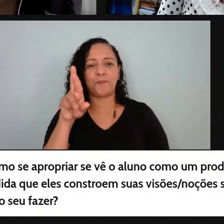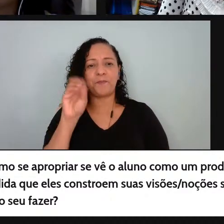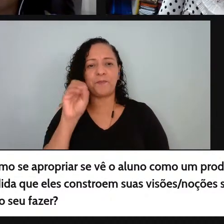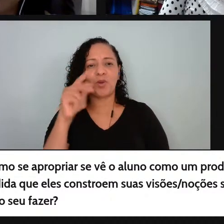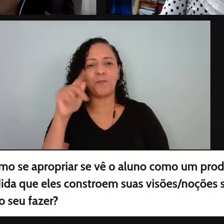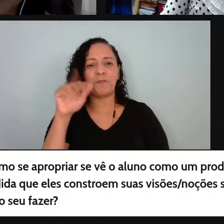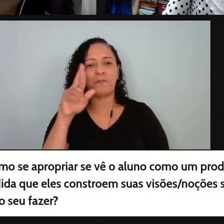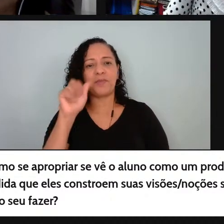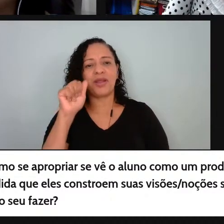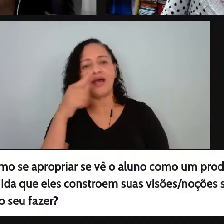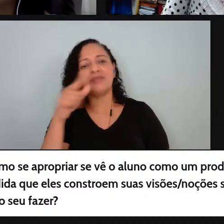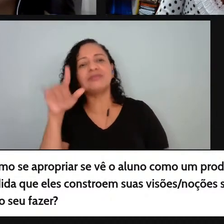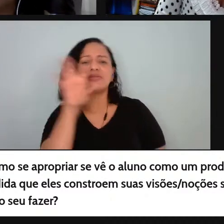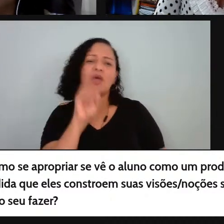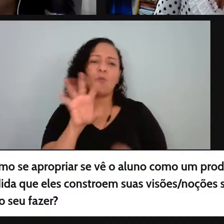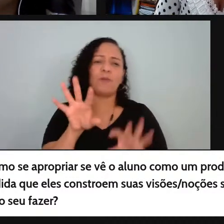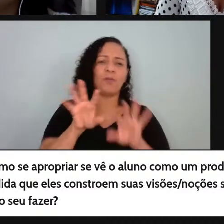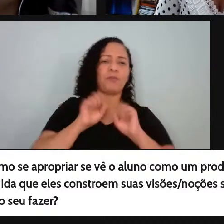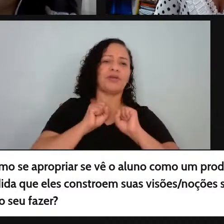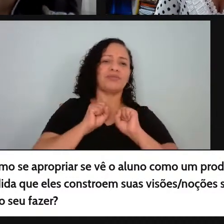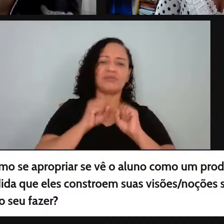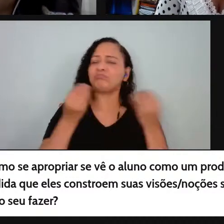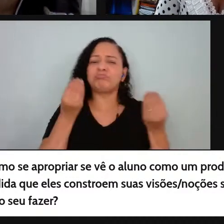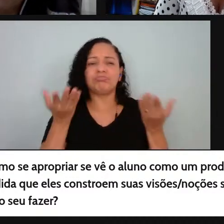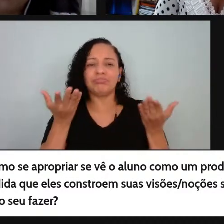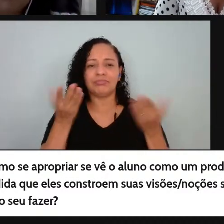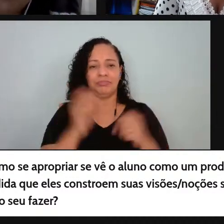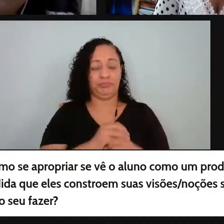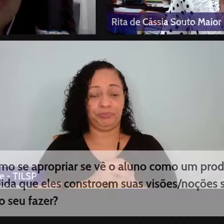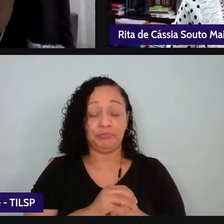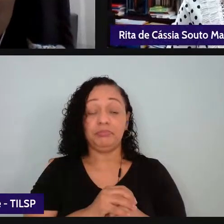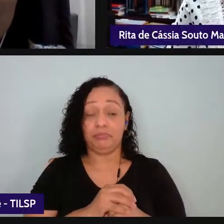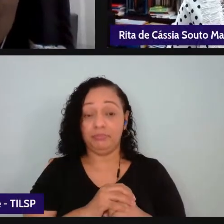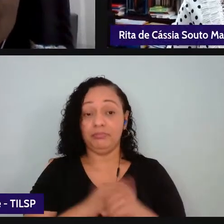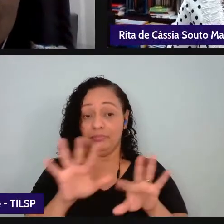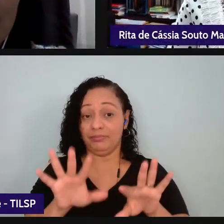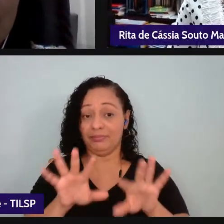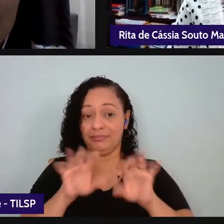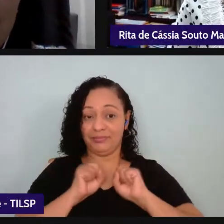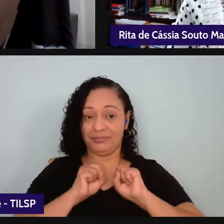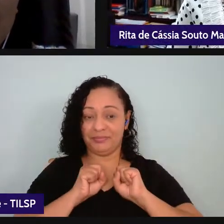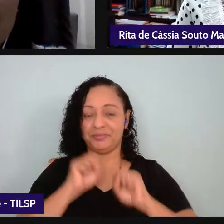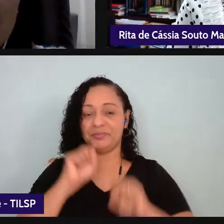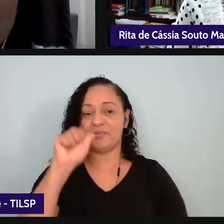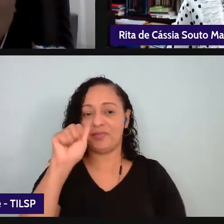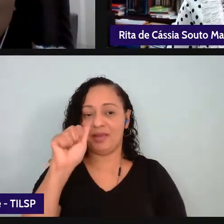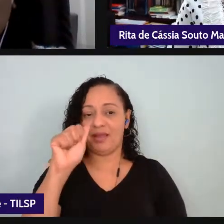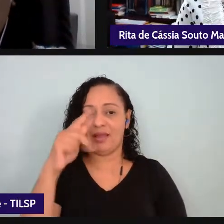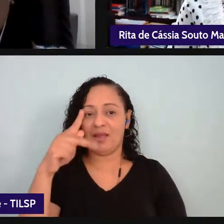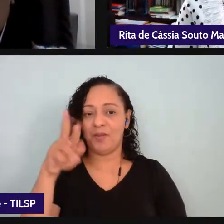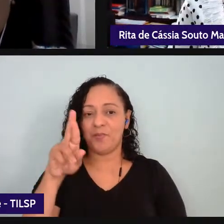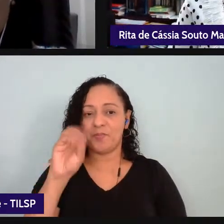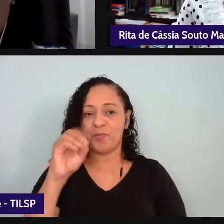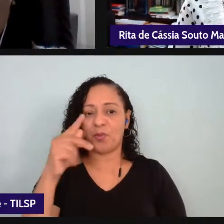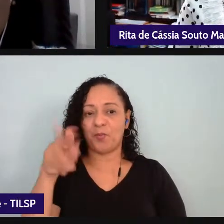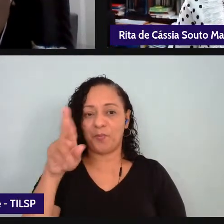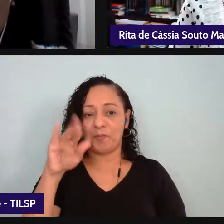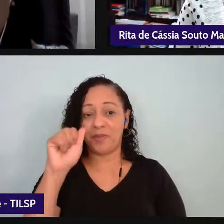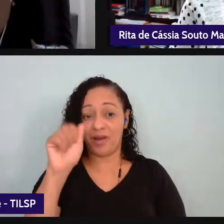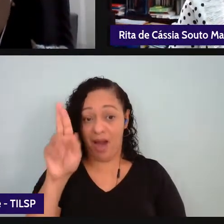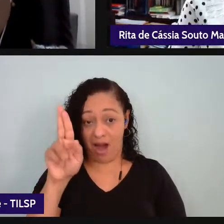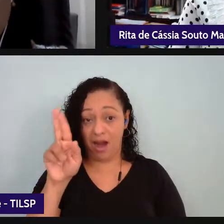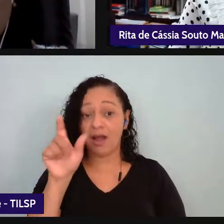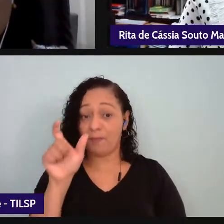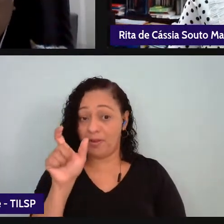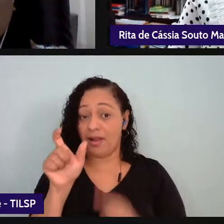apropriação Isso o apropriar a gente vem trazendo um termo bem presente na BNCC então